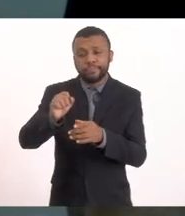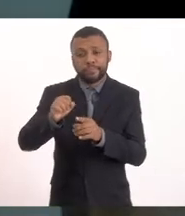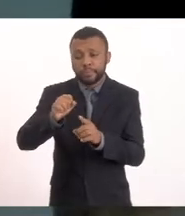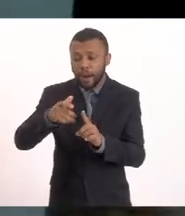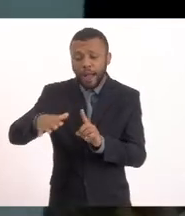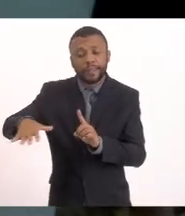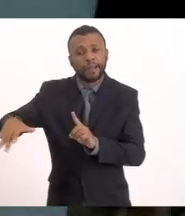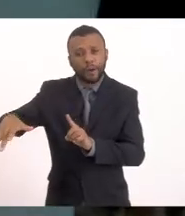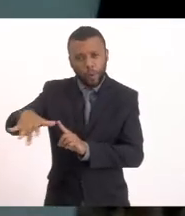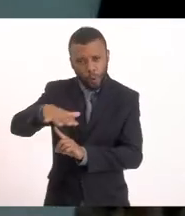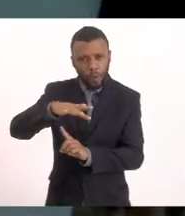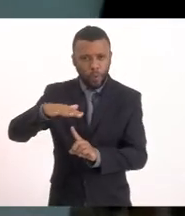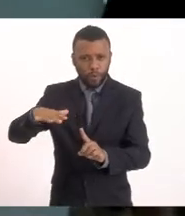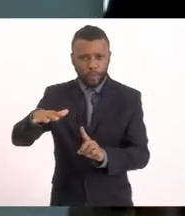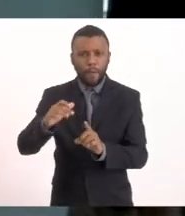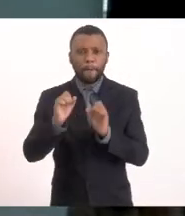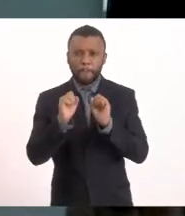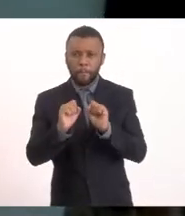Pode passar, gentileza